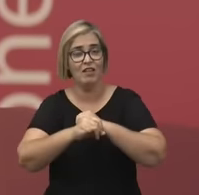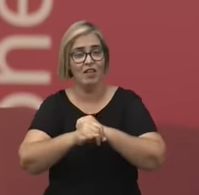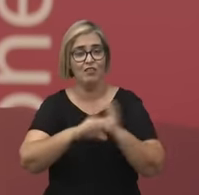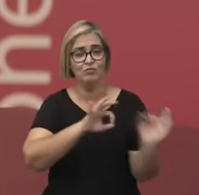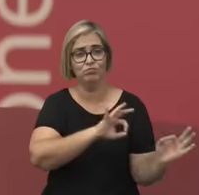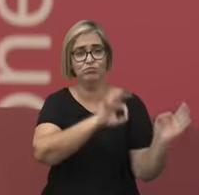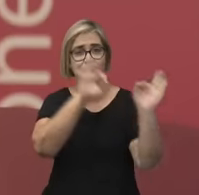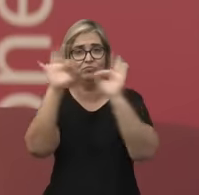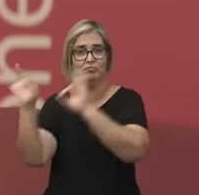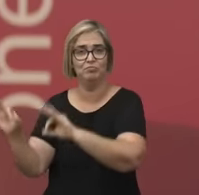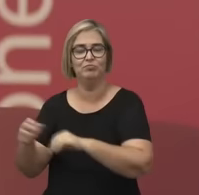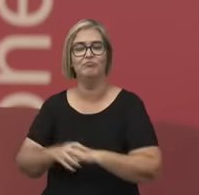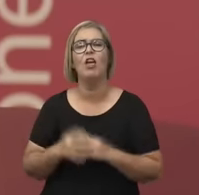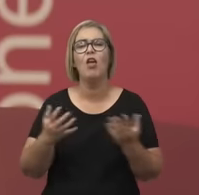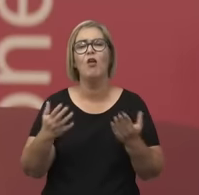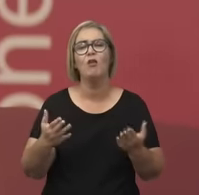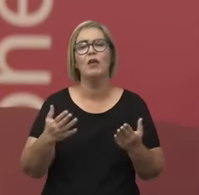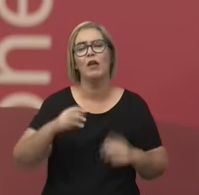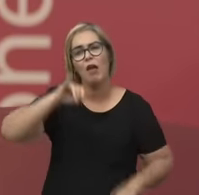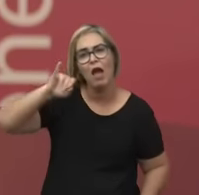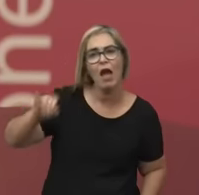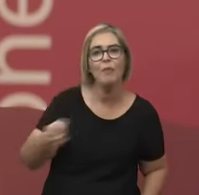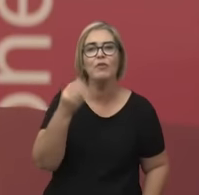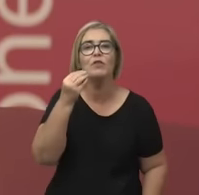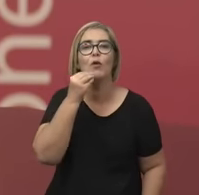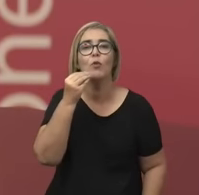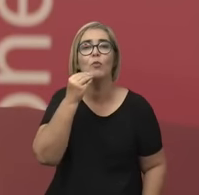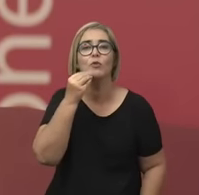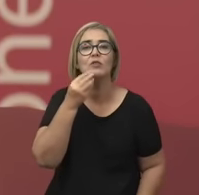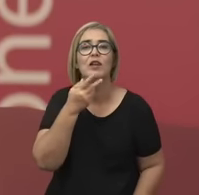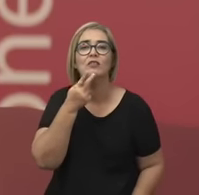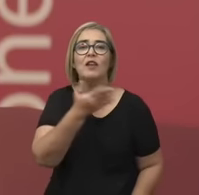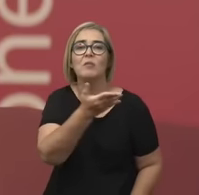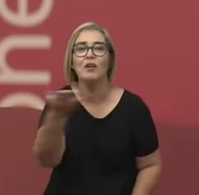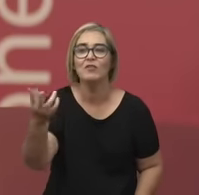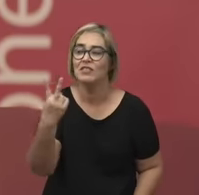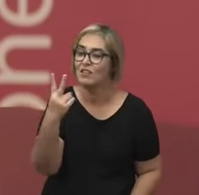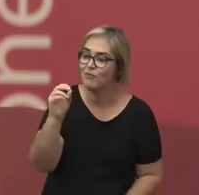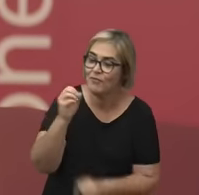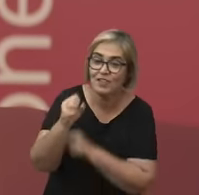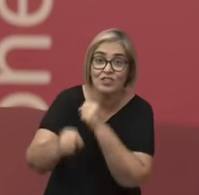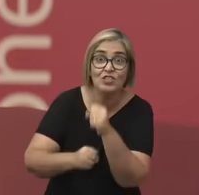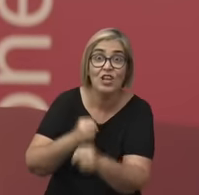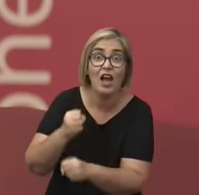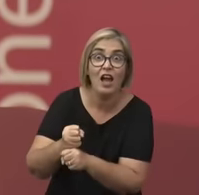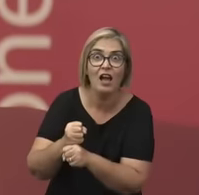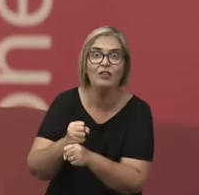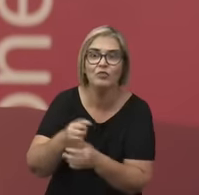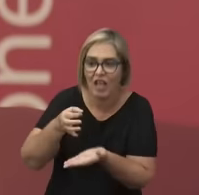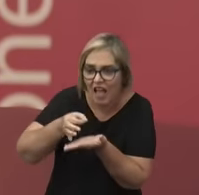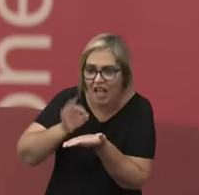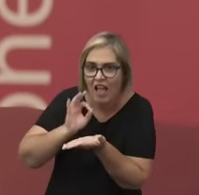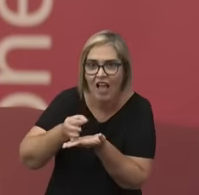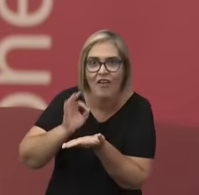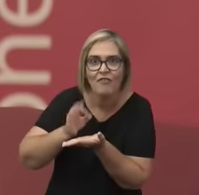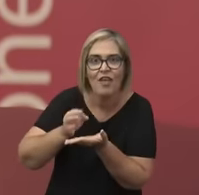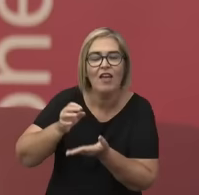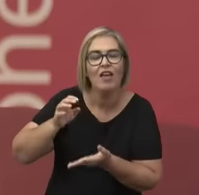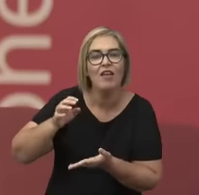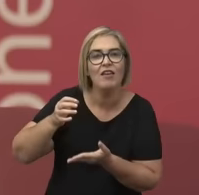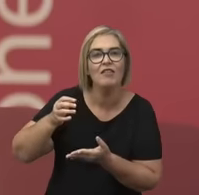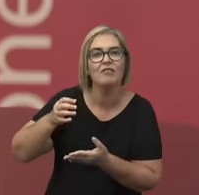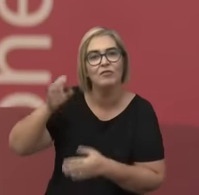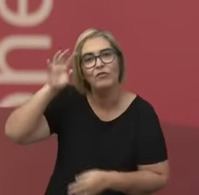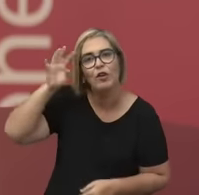Eu queria aproveitar essa oportunidade para desejar um feliz aniversário de 20 anos ao Café Filosófico, dizer longa vida esse